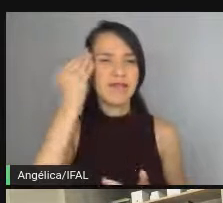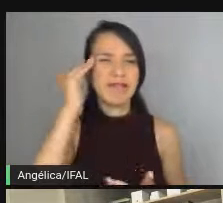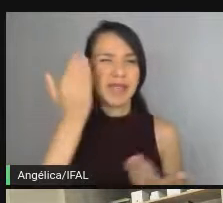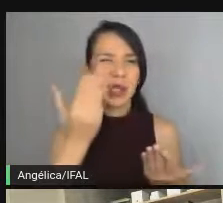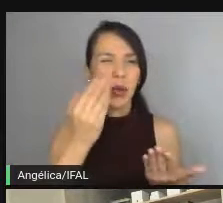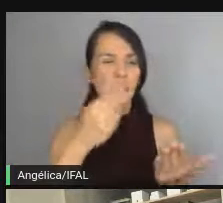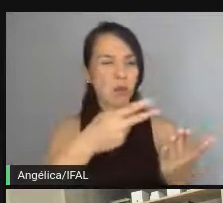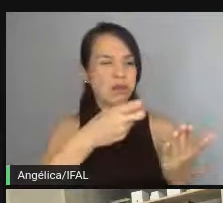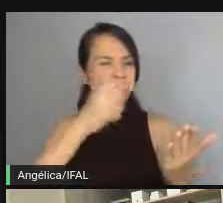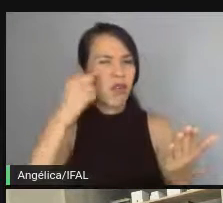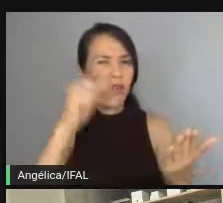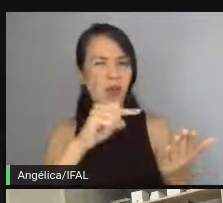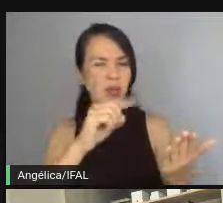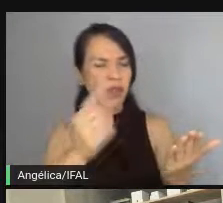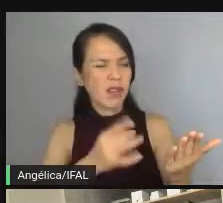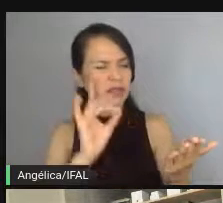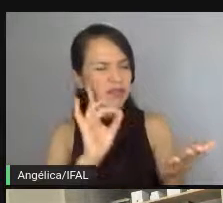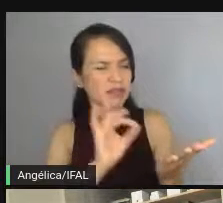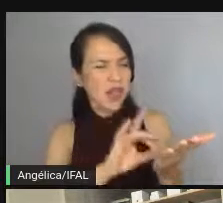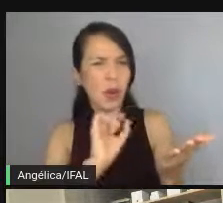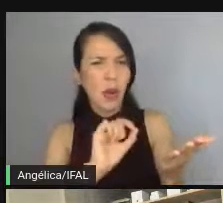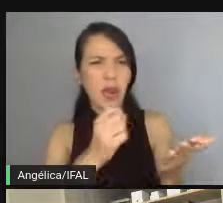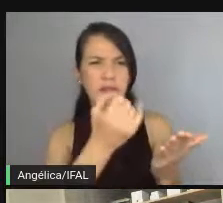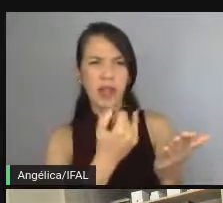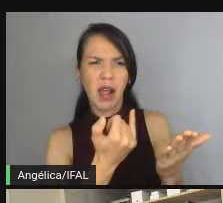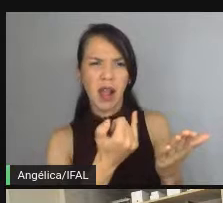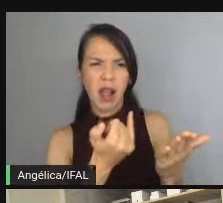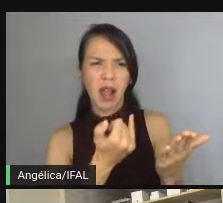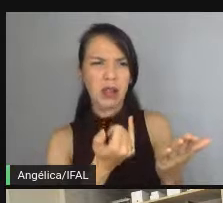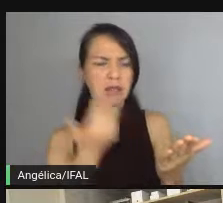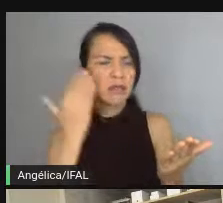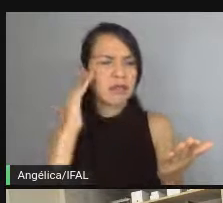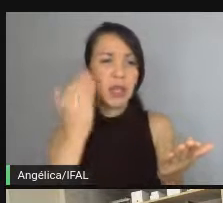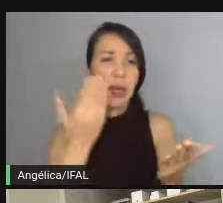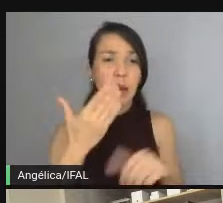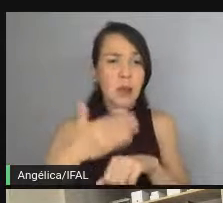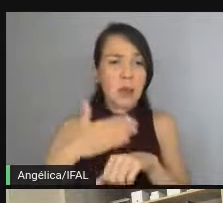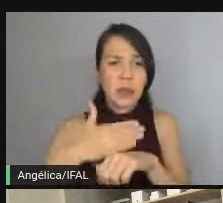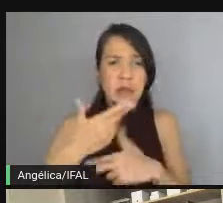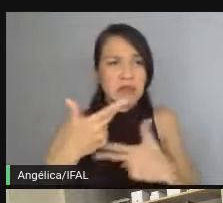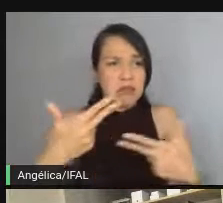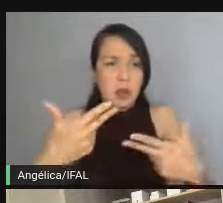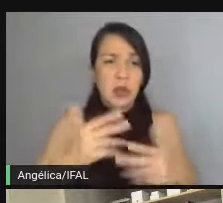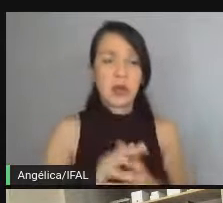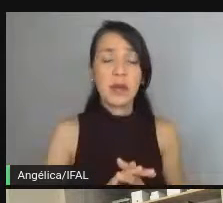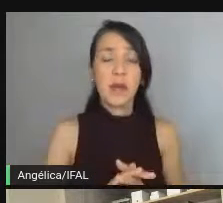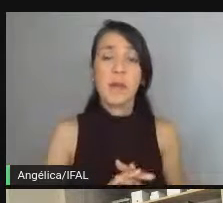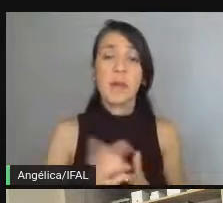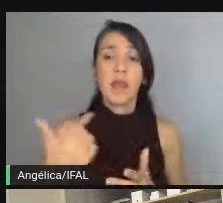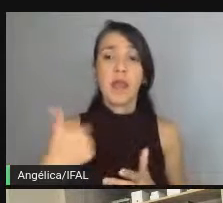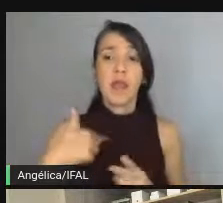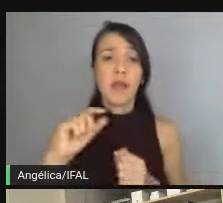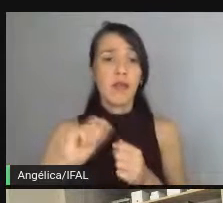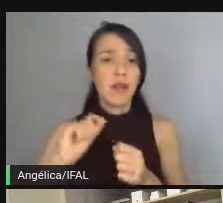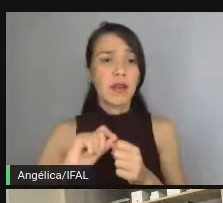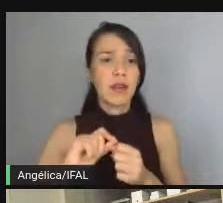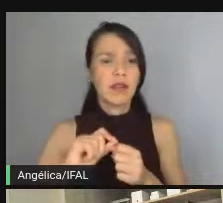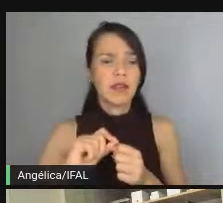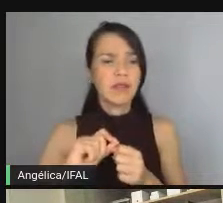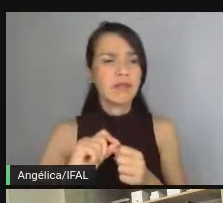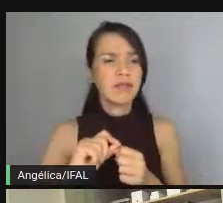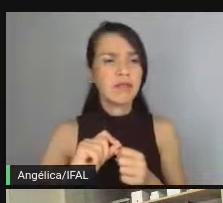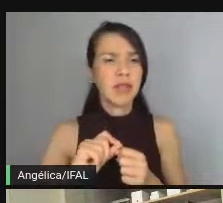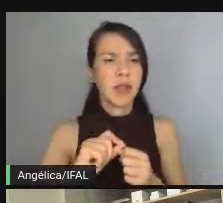interpretado, ou validado aqueles dados que foram passados para mim, um exercício, que for, eu fazia a parada,